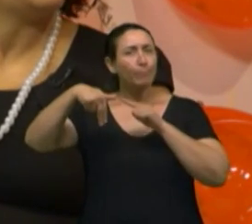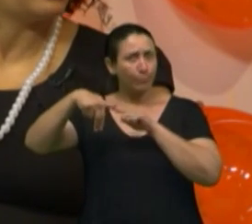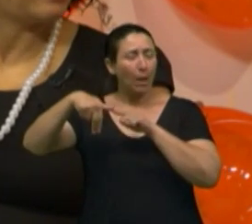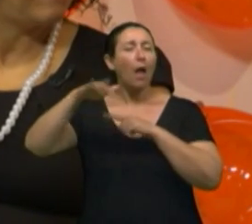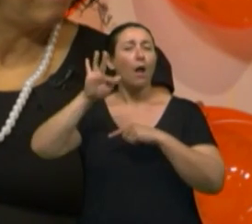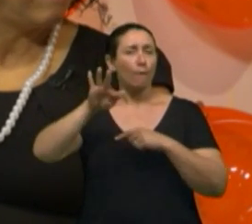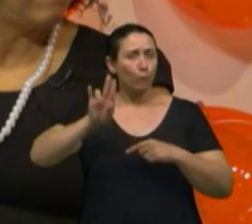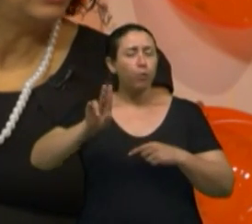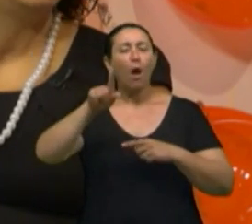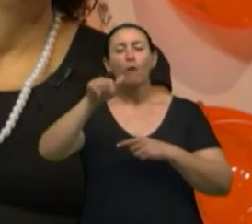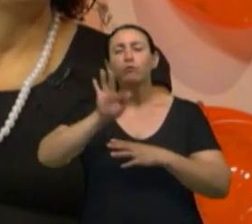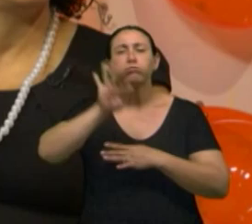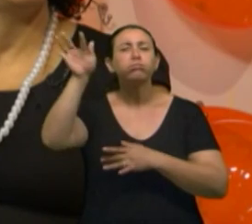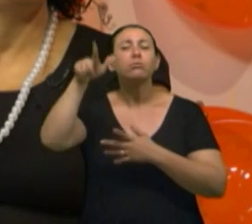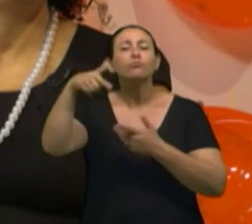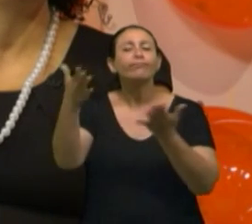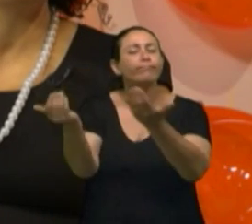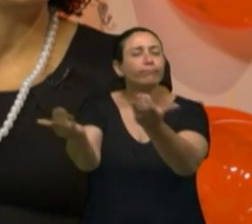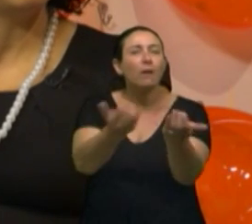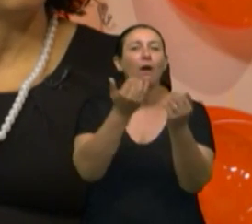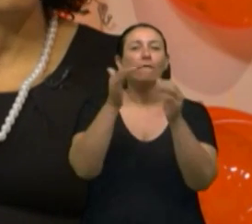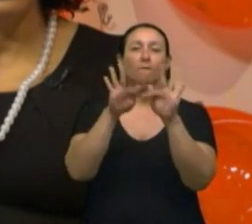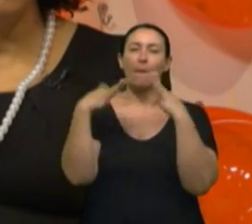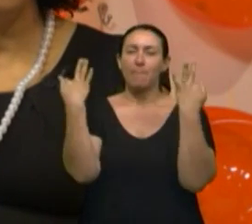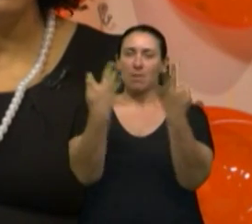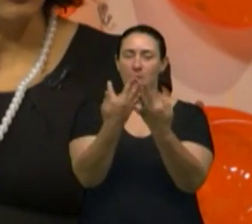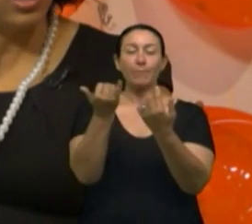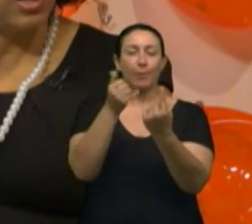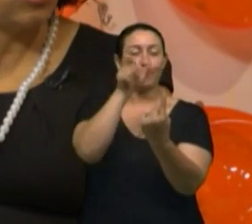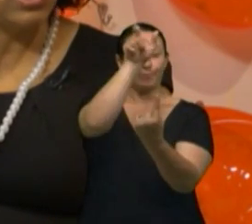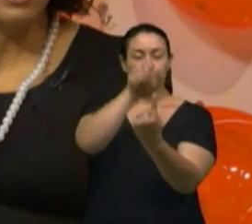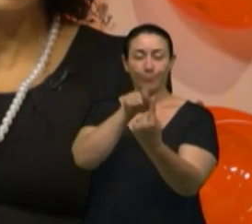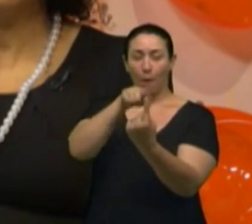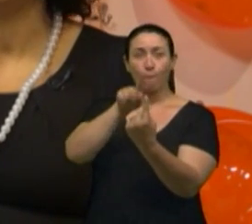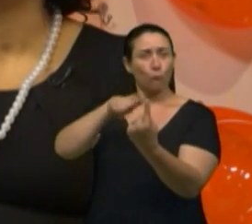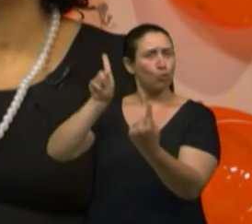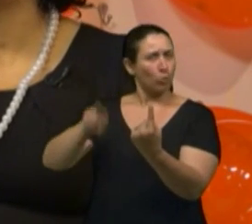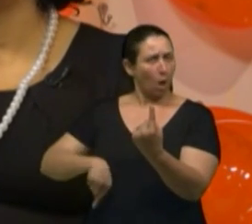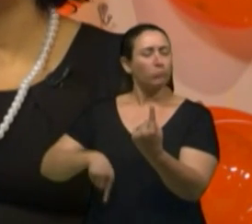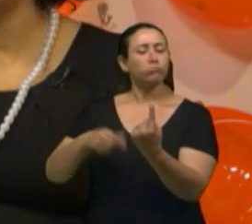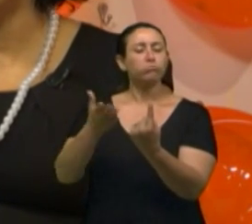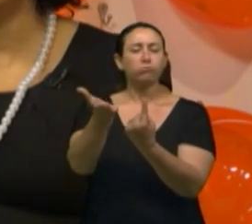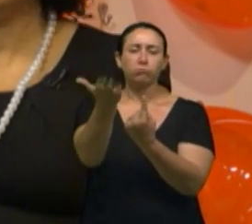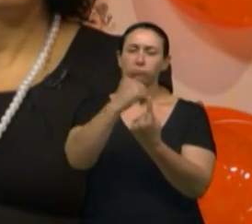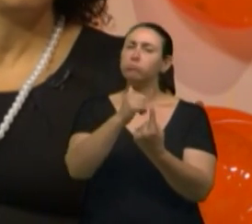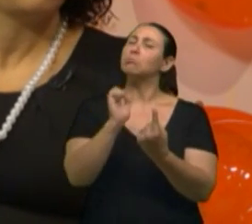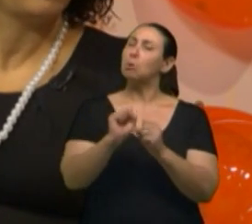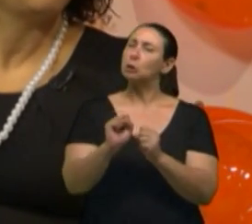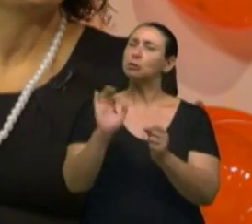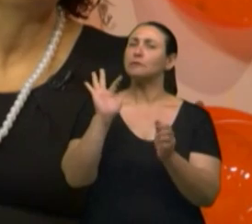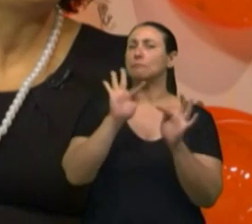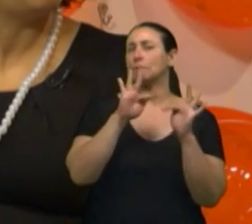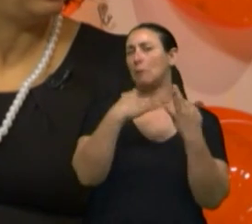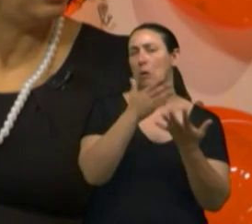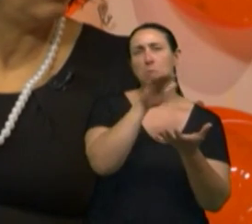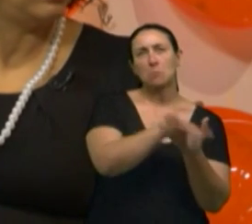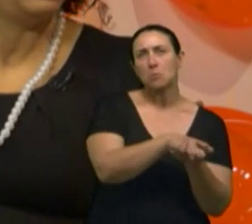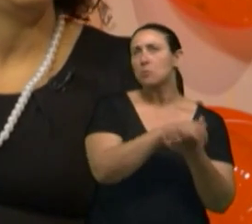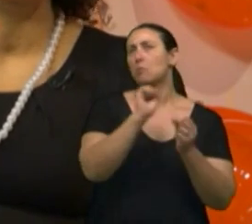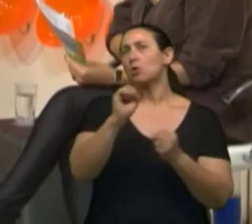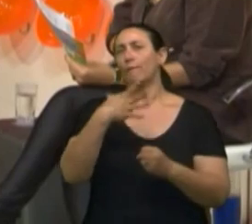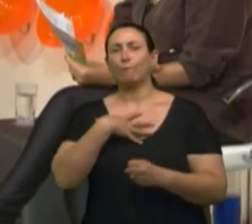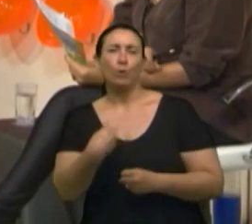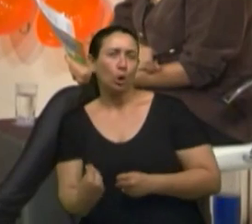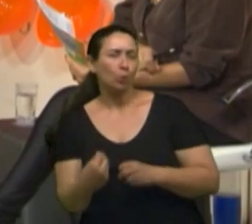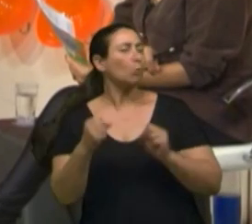O familiar no programa. Então, todos os funcionários têm direito de trazer ou a esposa, ou o esposo, ou um filho,